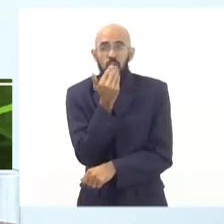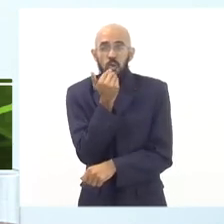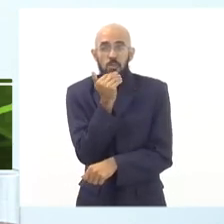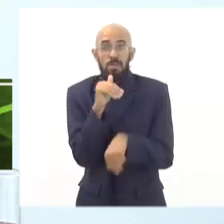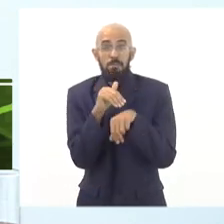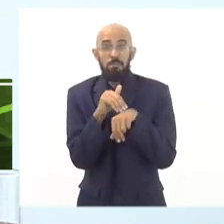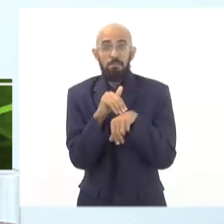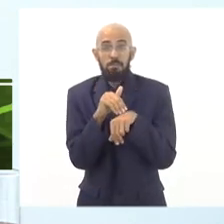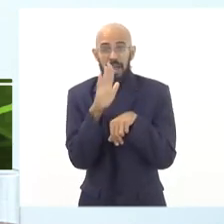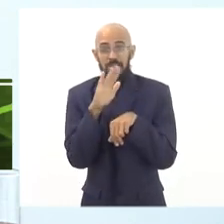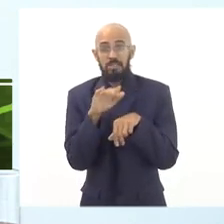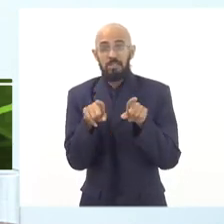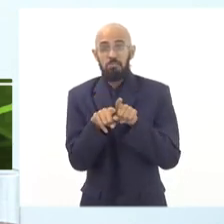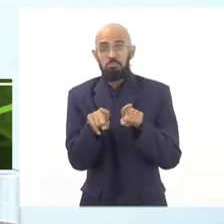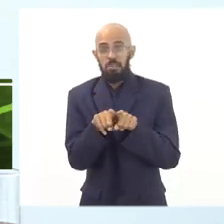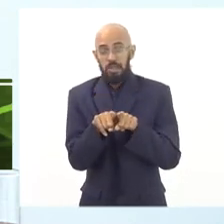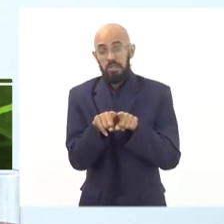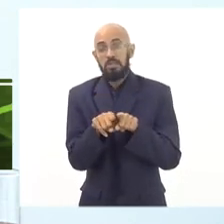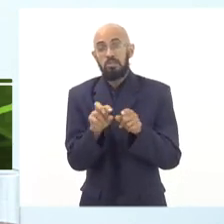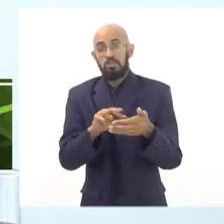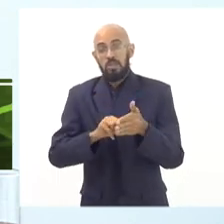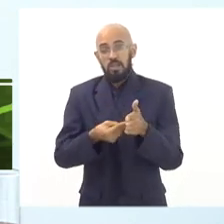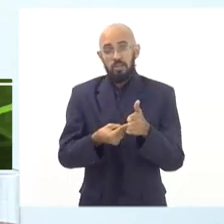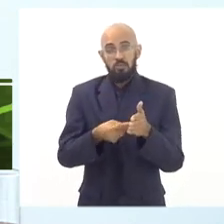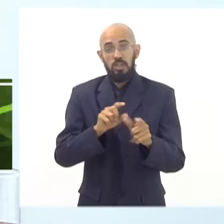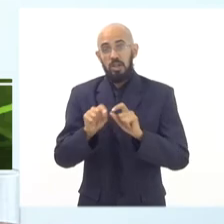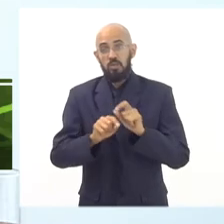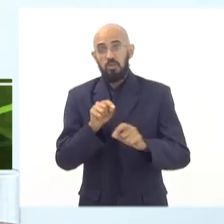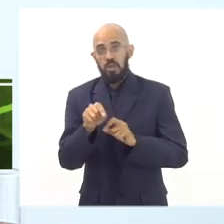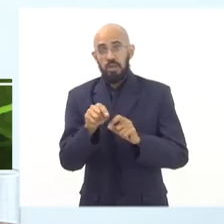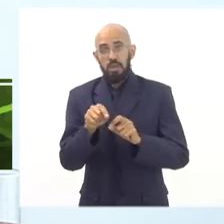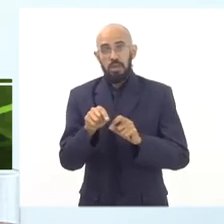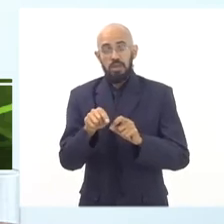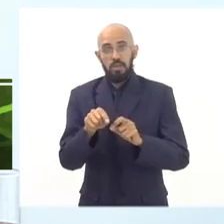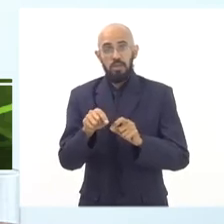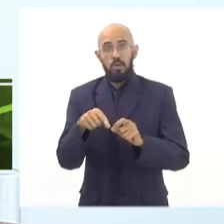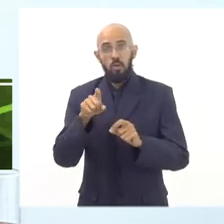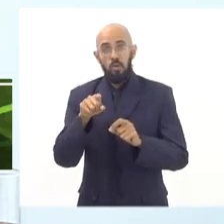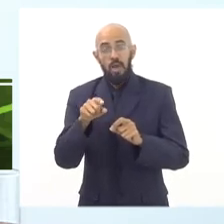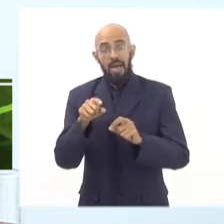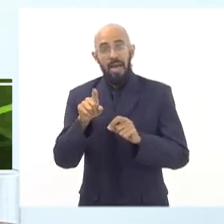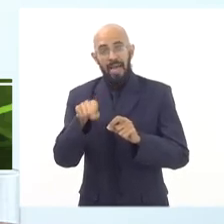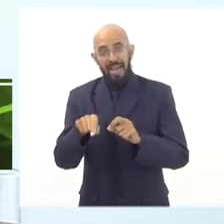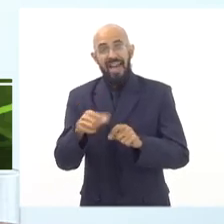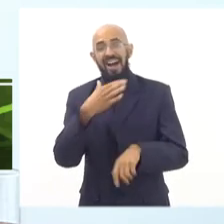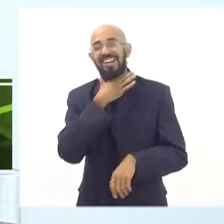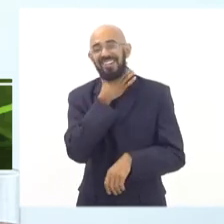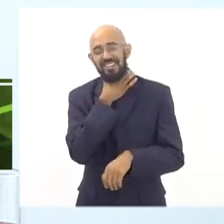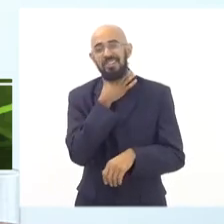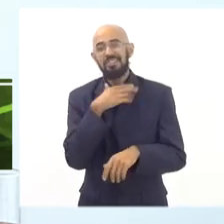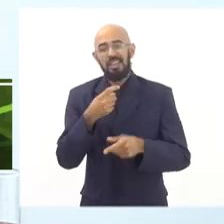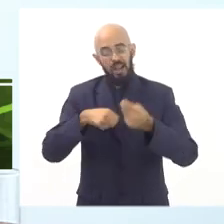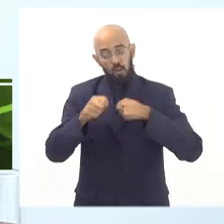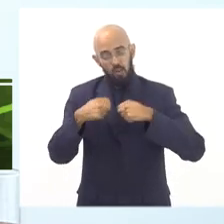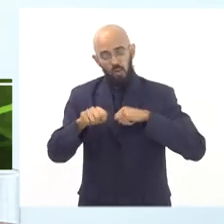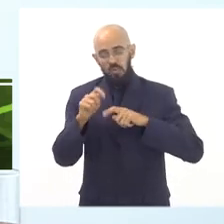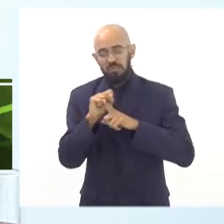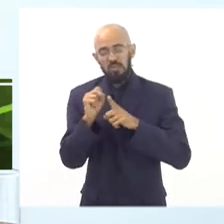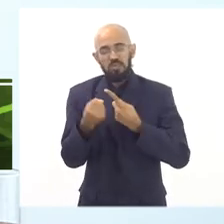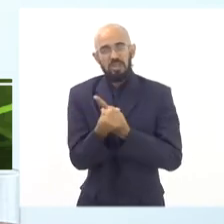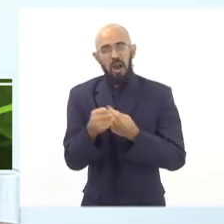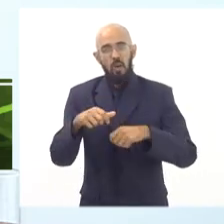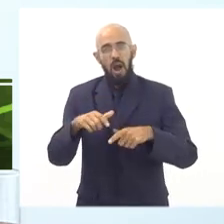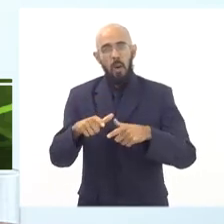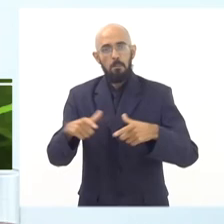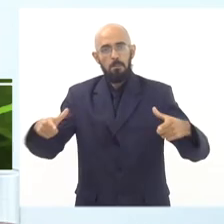quantidade, o que provavelmente reflete como essa crise econômica e social aumenta a